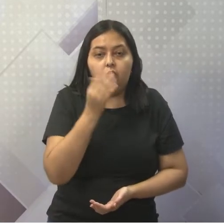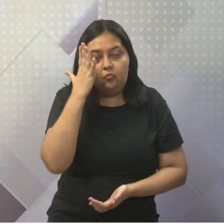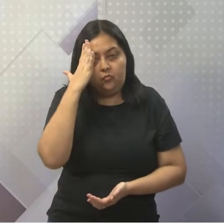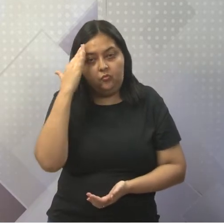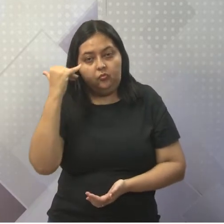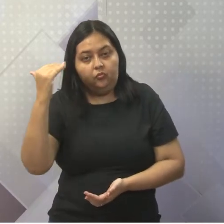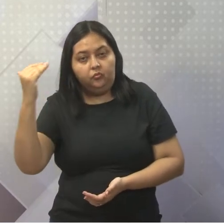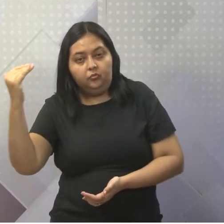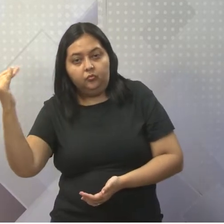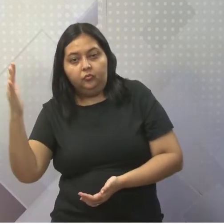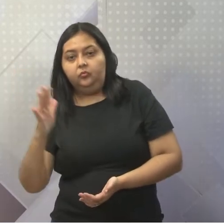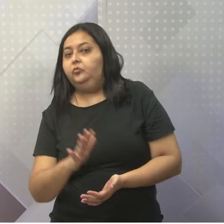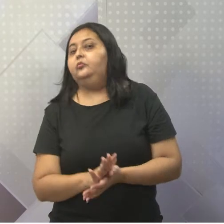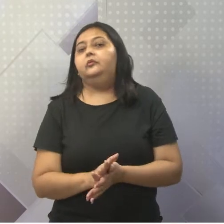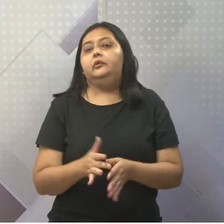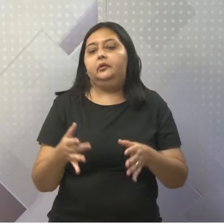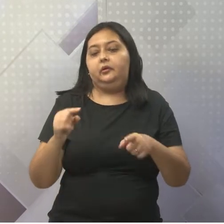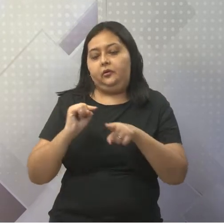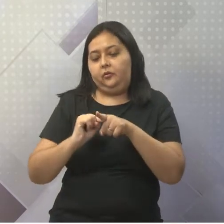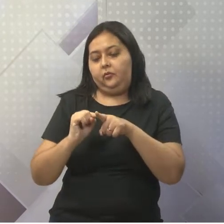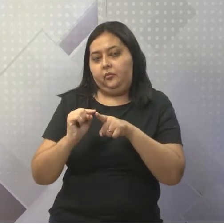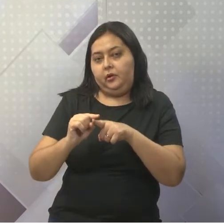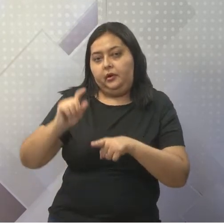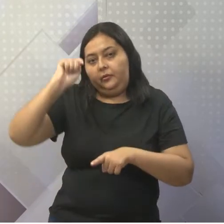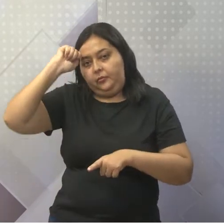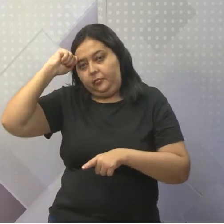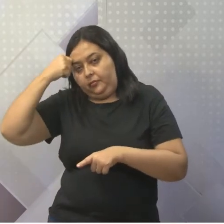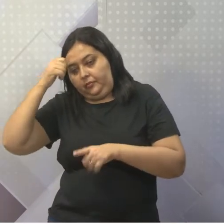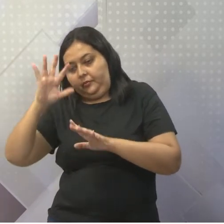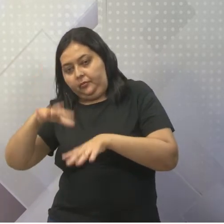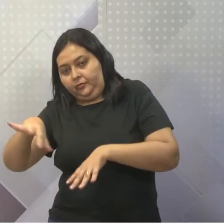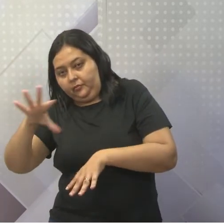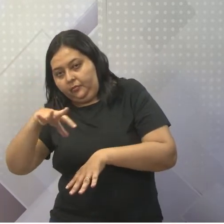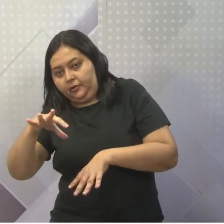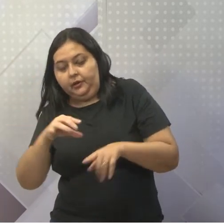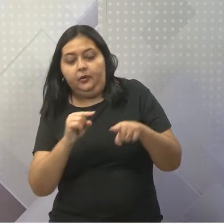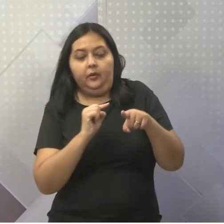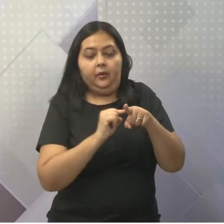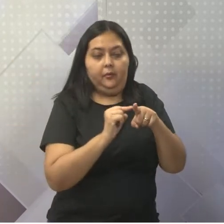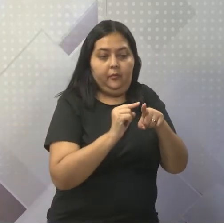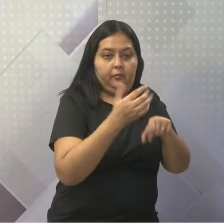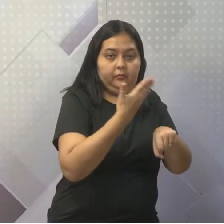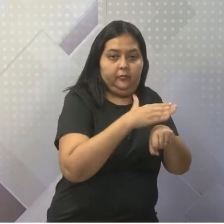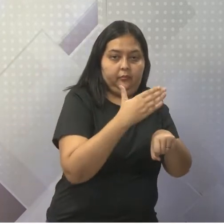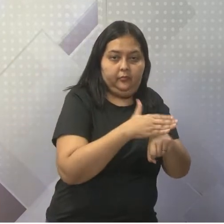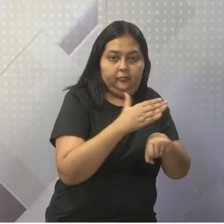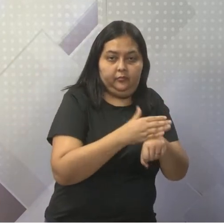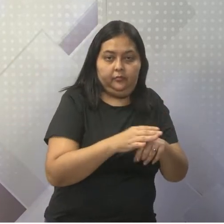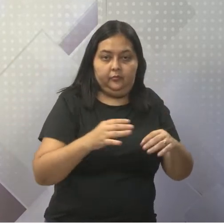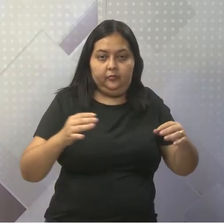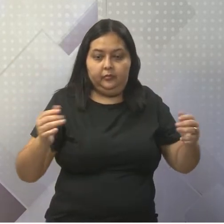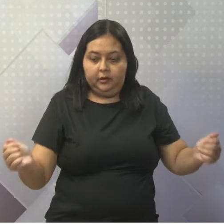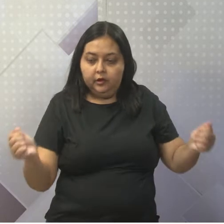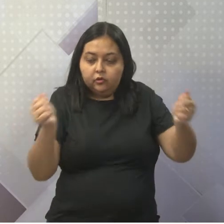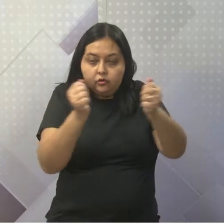um bairro só para negros, um bairro só para brancos, de sorte que o branco e negro não podia passar na mesma via, na mesma rua.